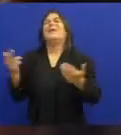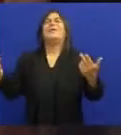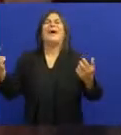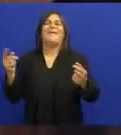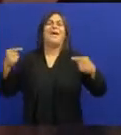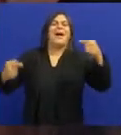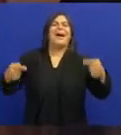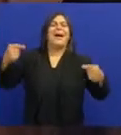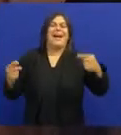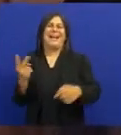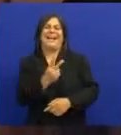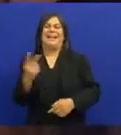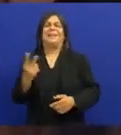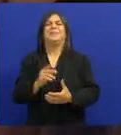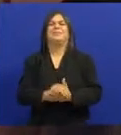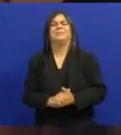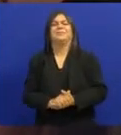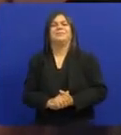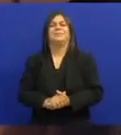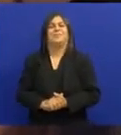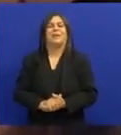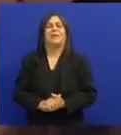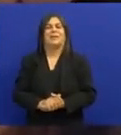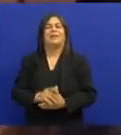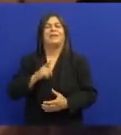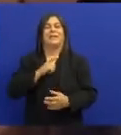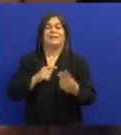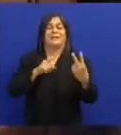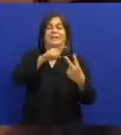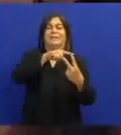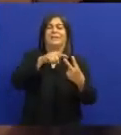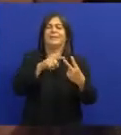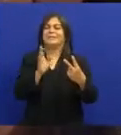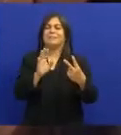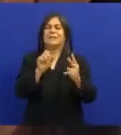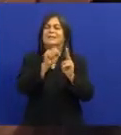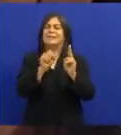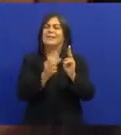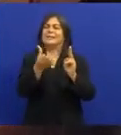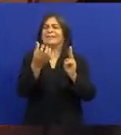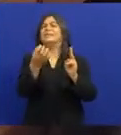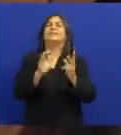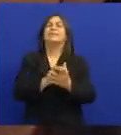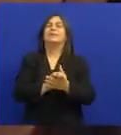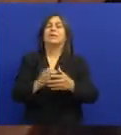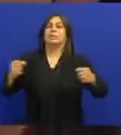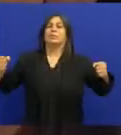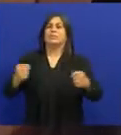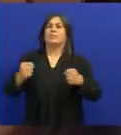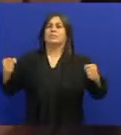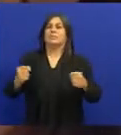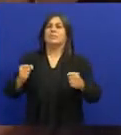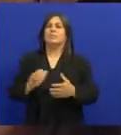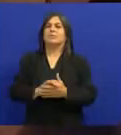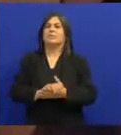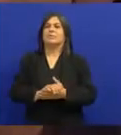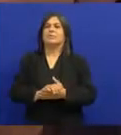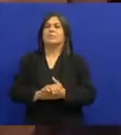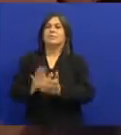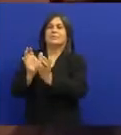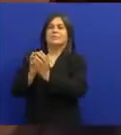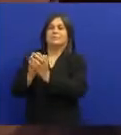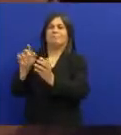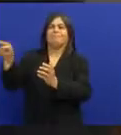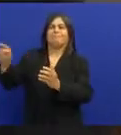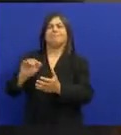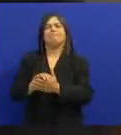programa Com a Dezum Alce No Rio de Janeiro Na década 60 E Luiz Gonzaga Estava